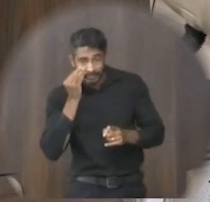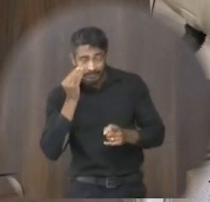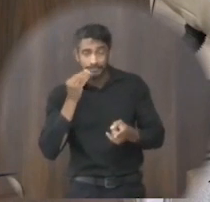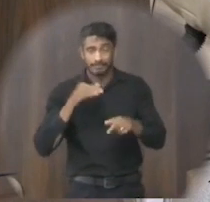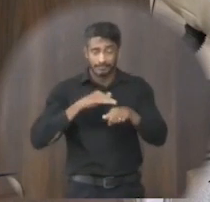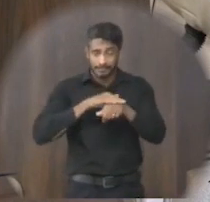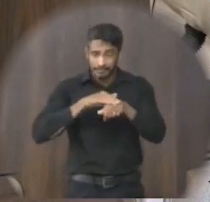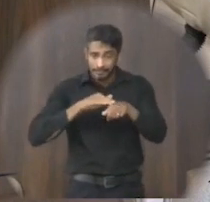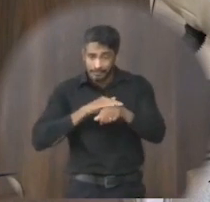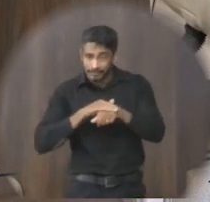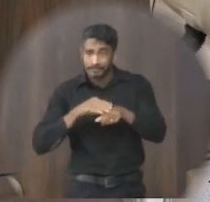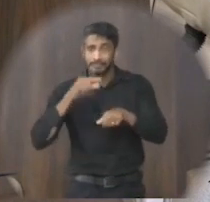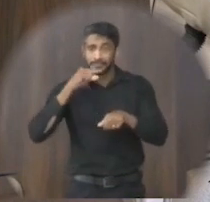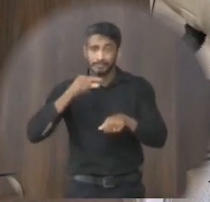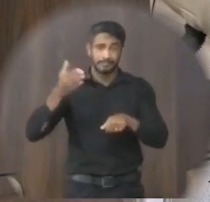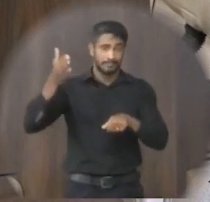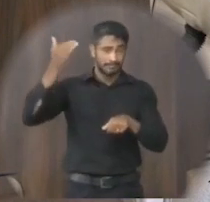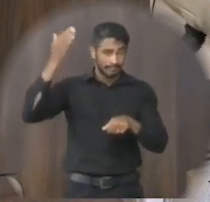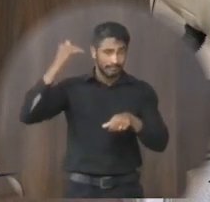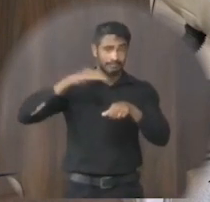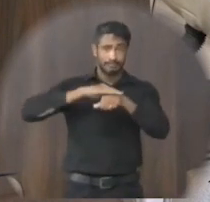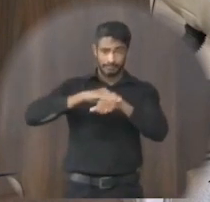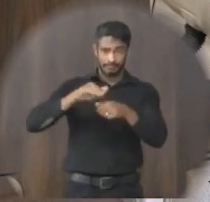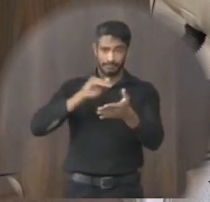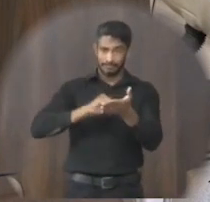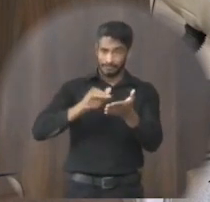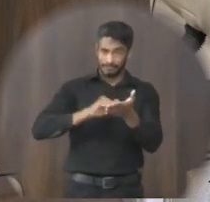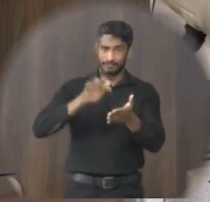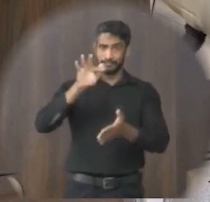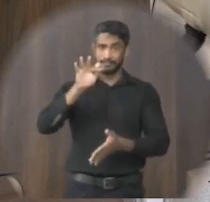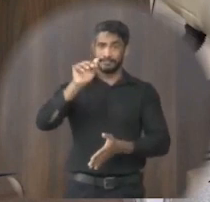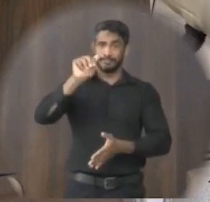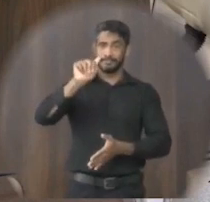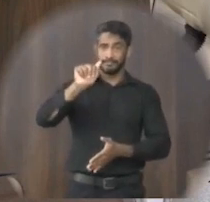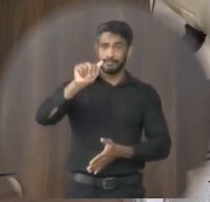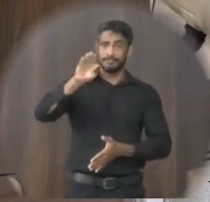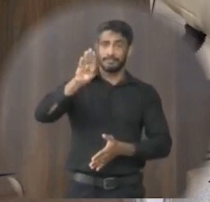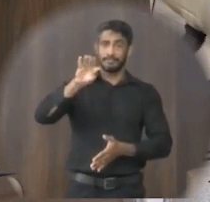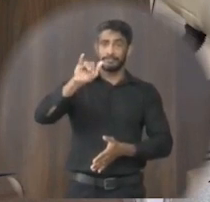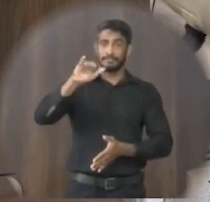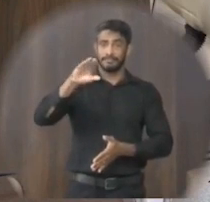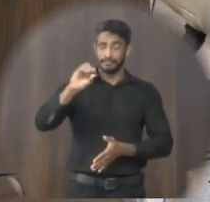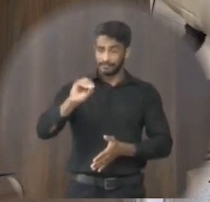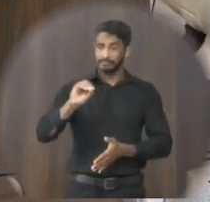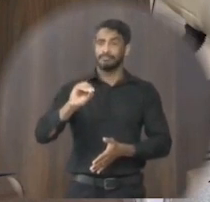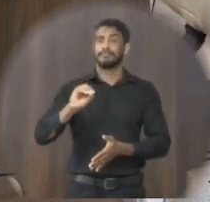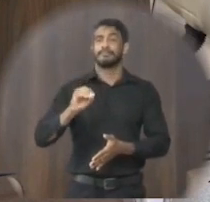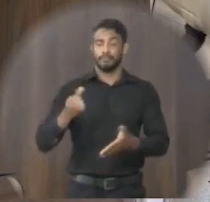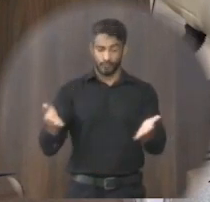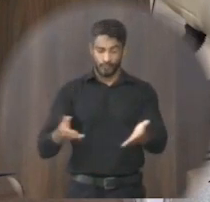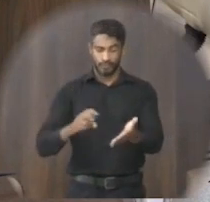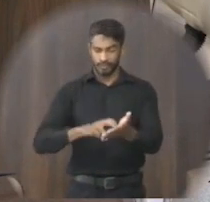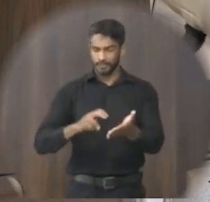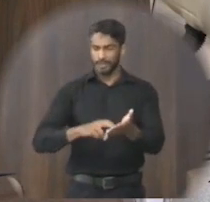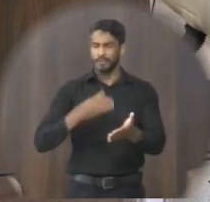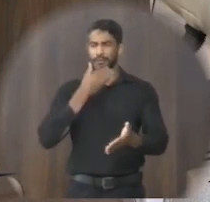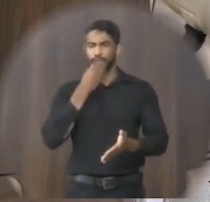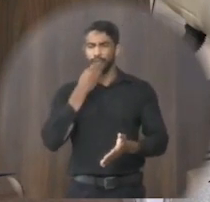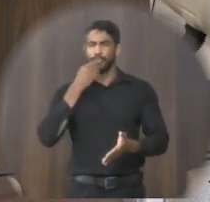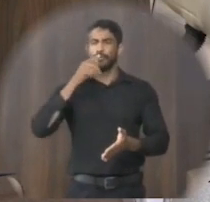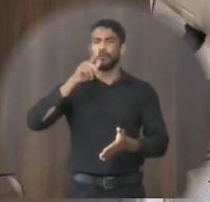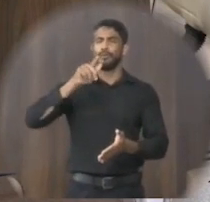conversando semana passada eu conversei com o secretário Fábio hoje de manhã eu conversei com o Juscelio